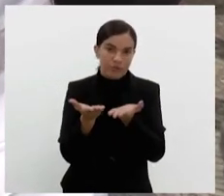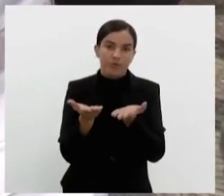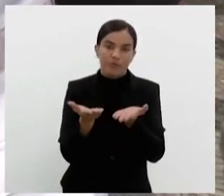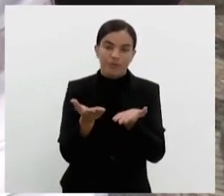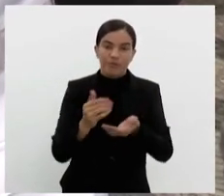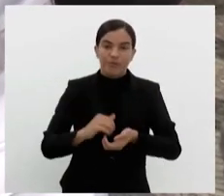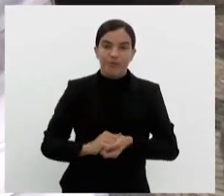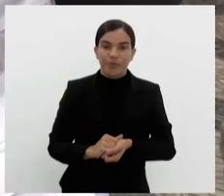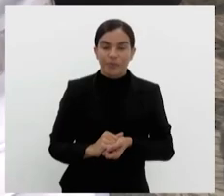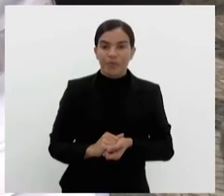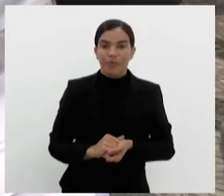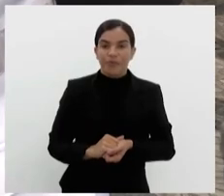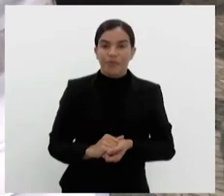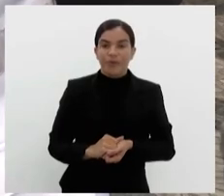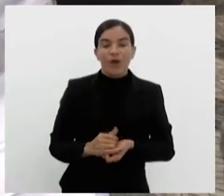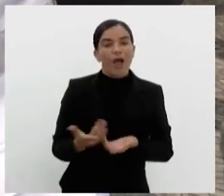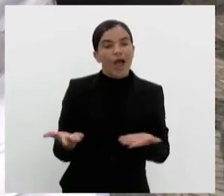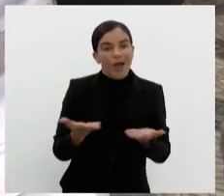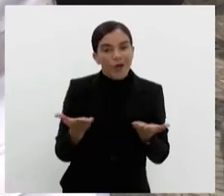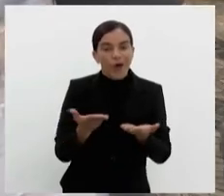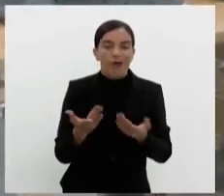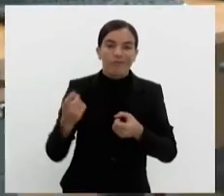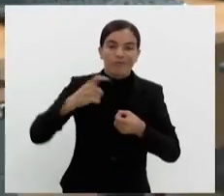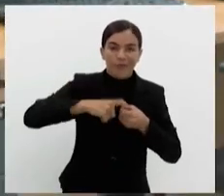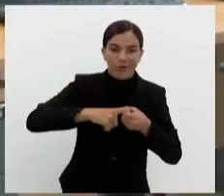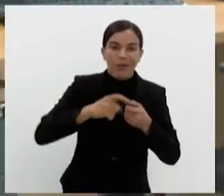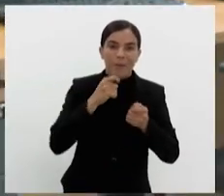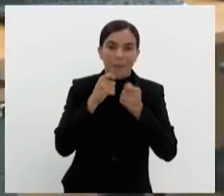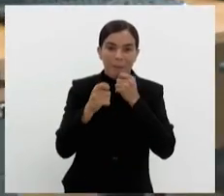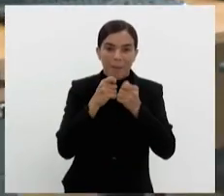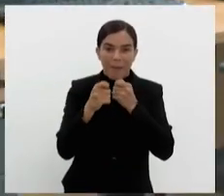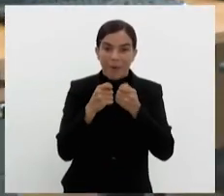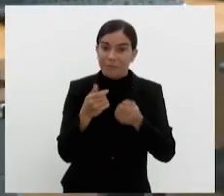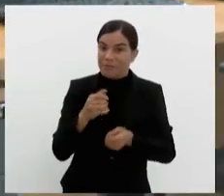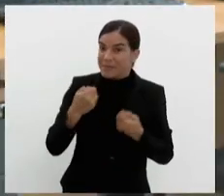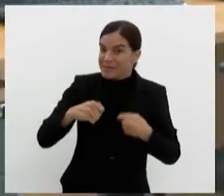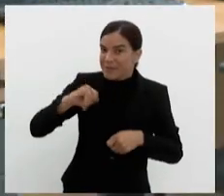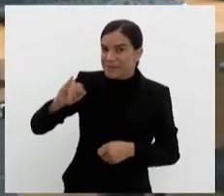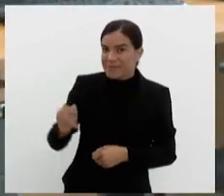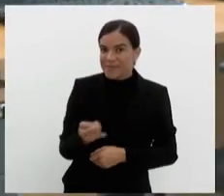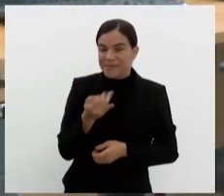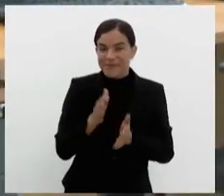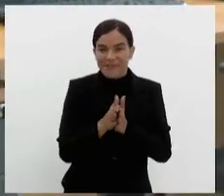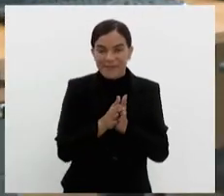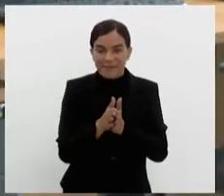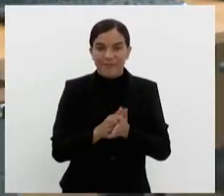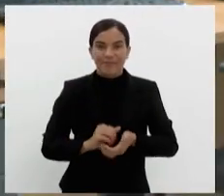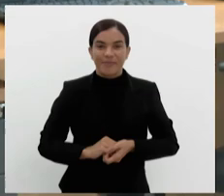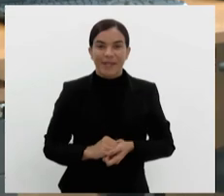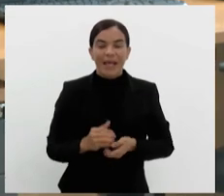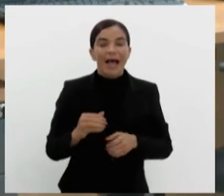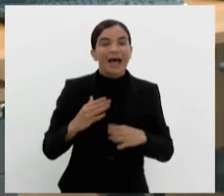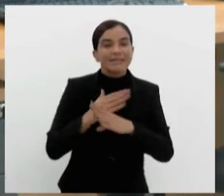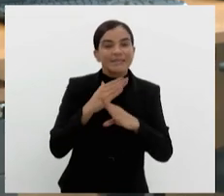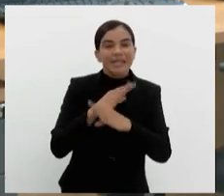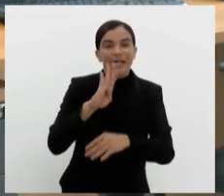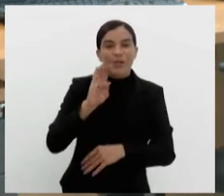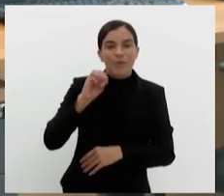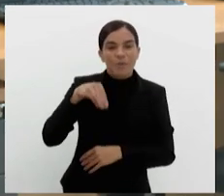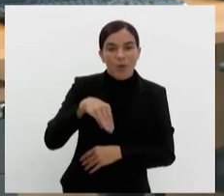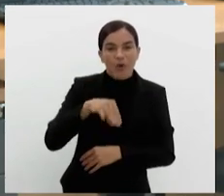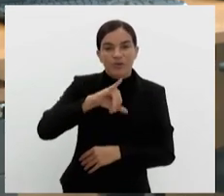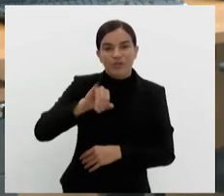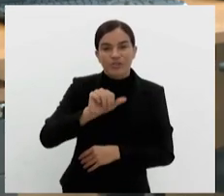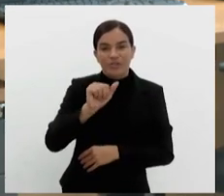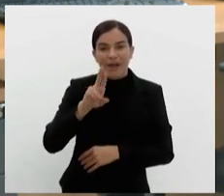nessa ouvidoria itinerante. Voltamos com você do estúdio. É isso aí, temos que aproveitar. A cidade de Bom Jardim, na região serrana